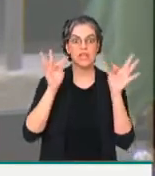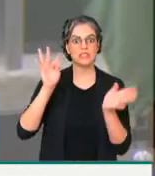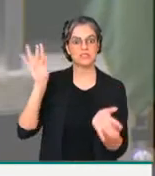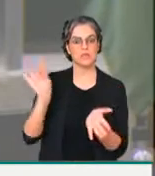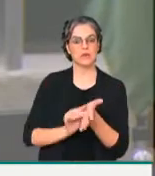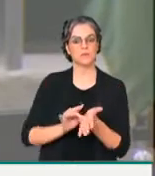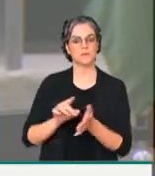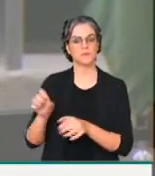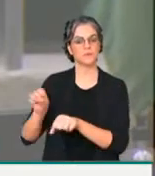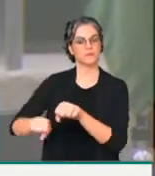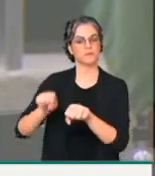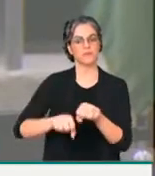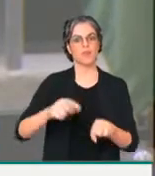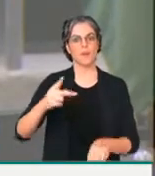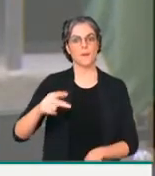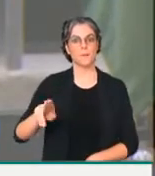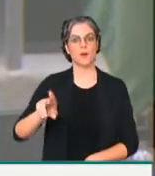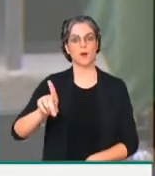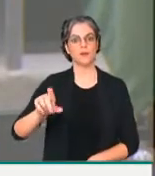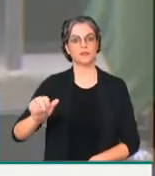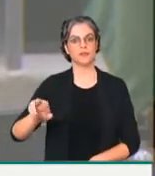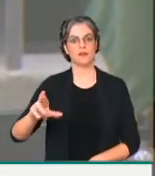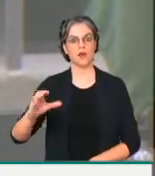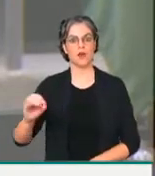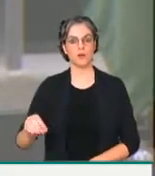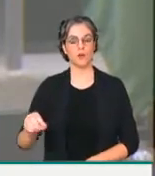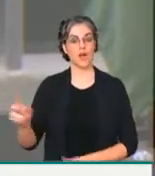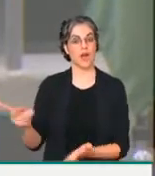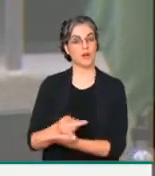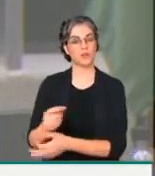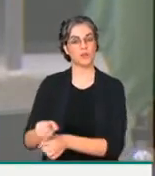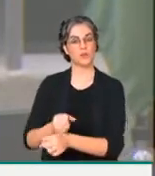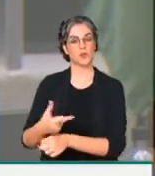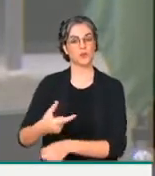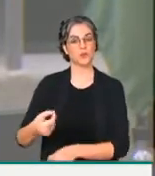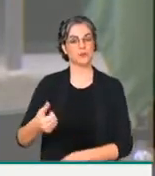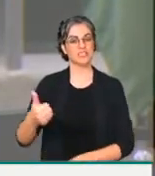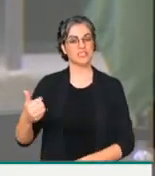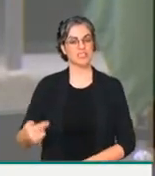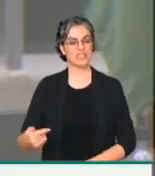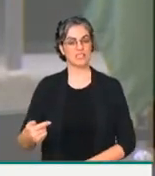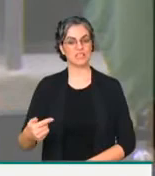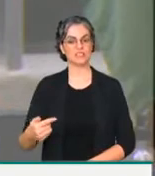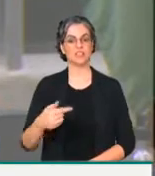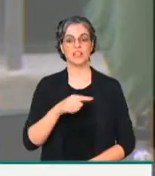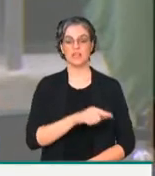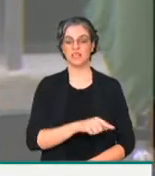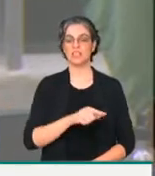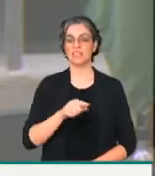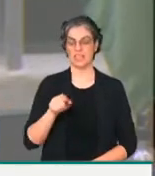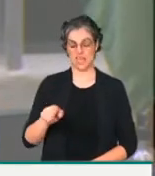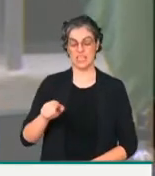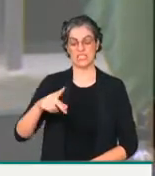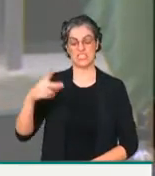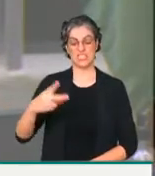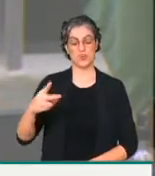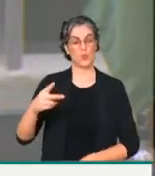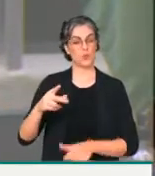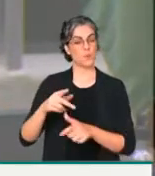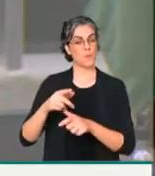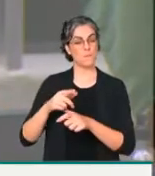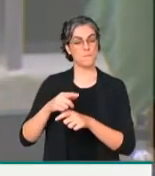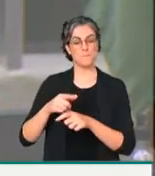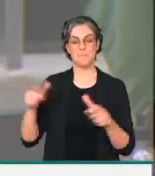massacre de Pau d'Arco, que aconteceu em 2017, e foi o segundo maior massacre